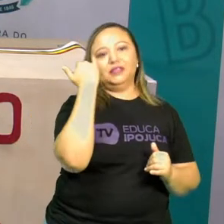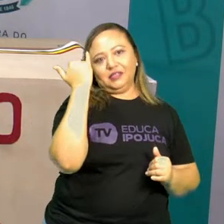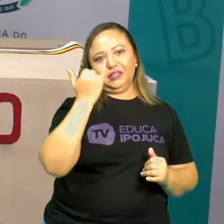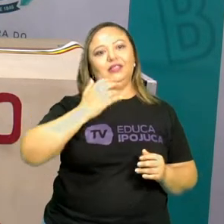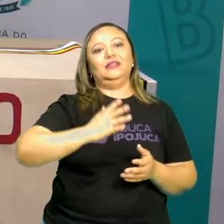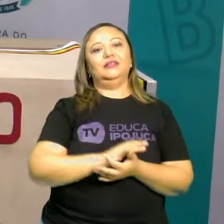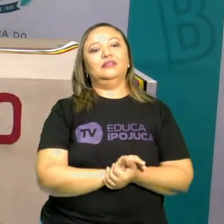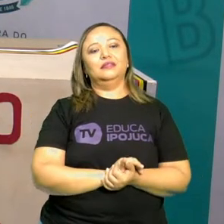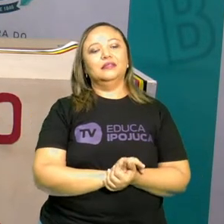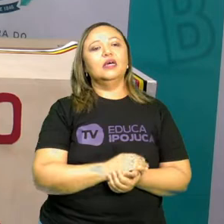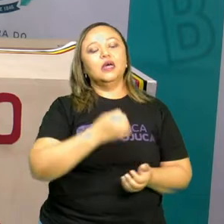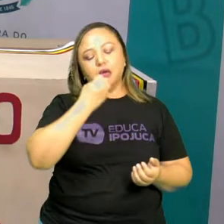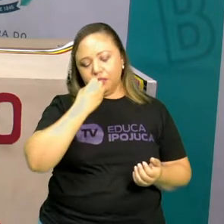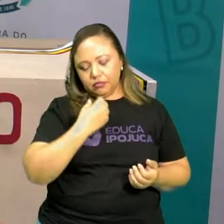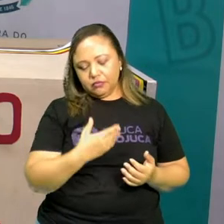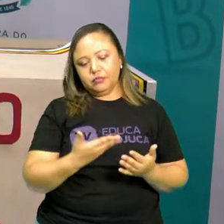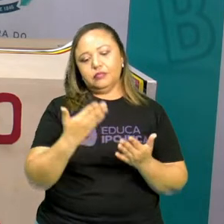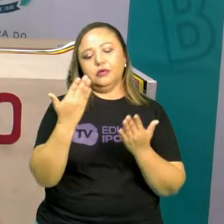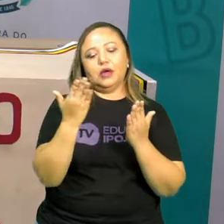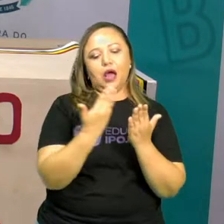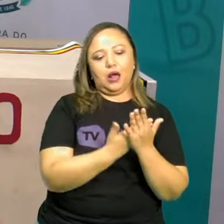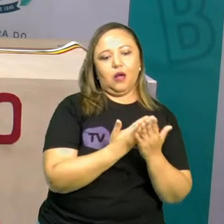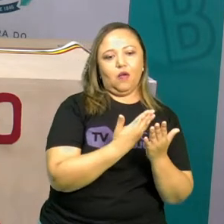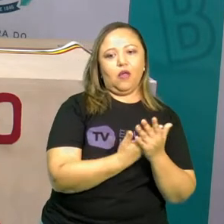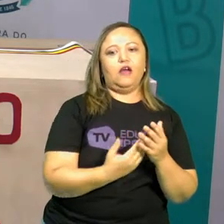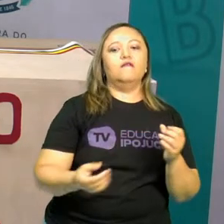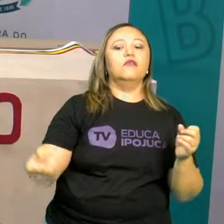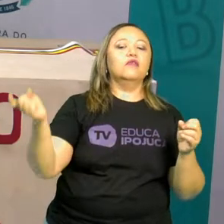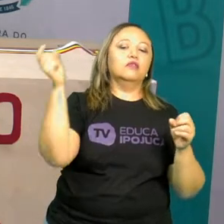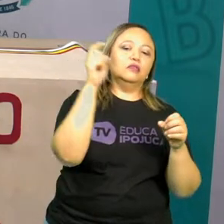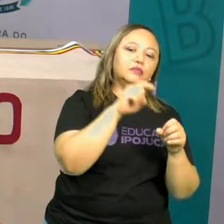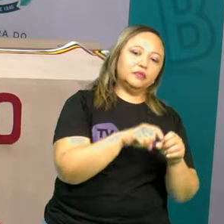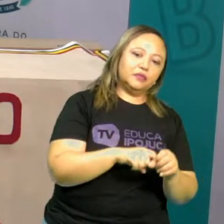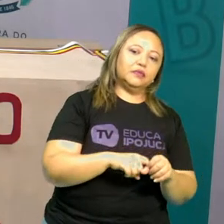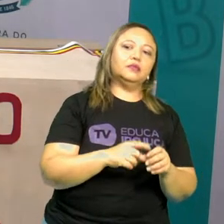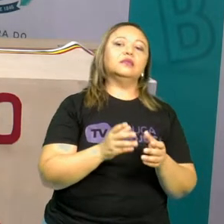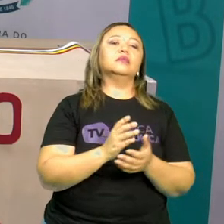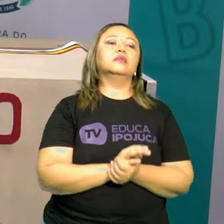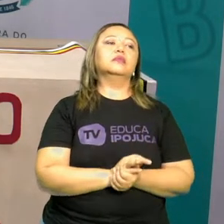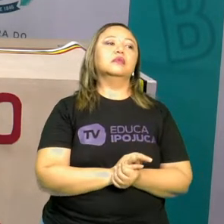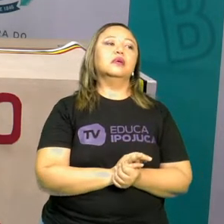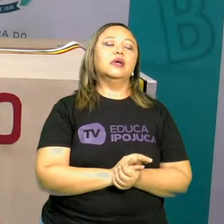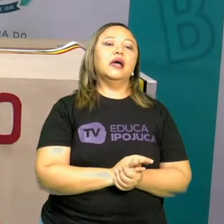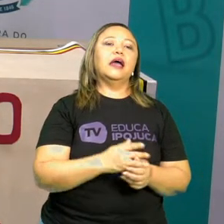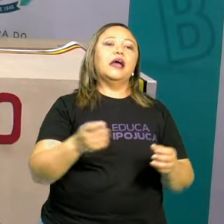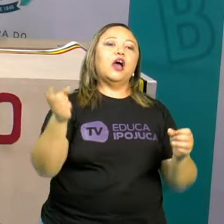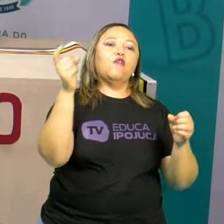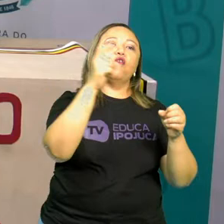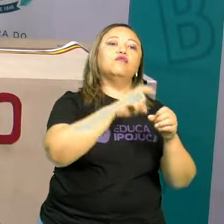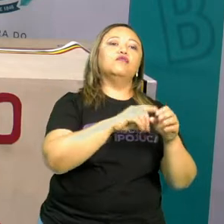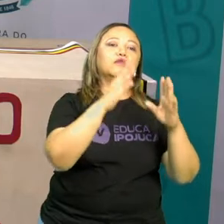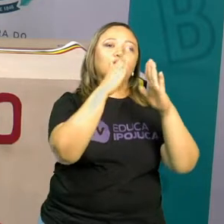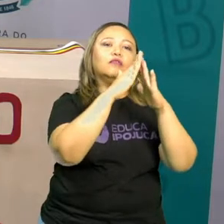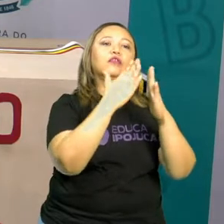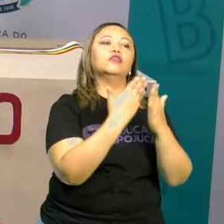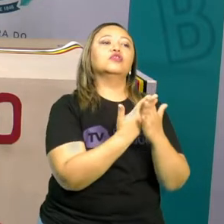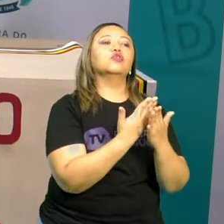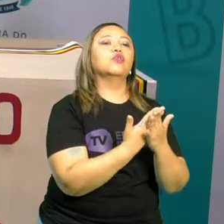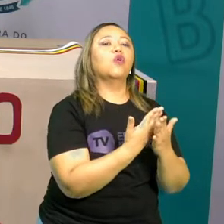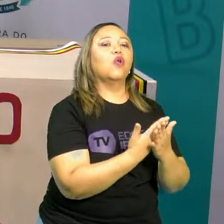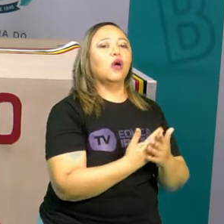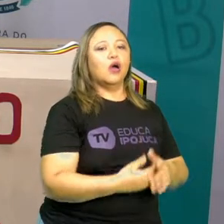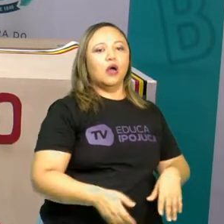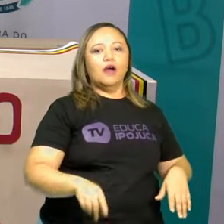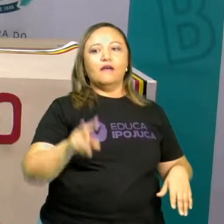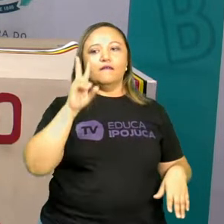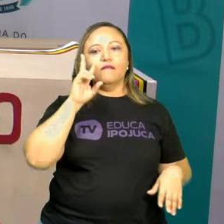estar de volta às aulas, é sempre bom estar de volta à nossa escola. Rever os